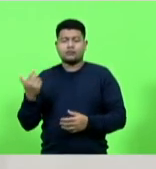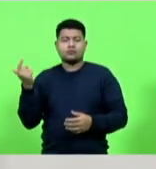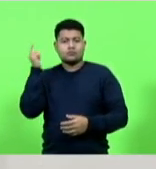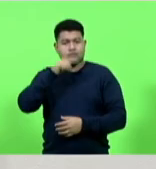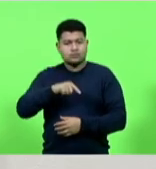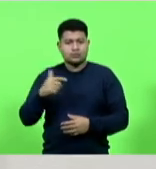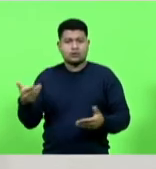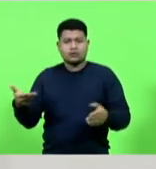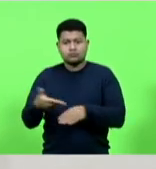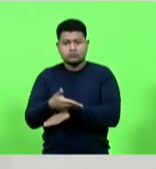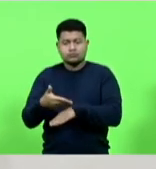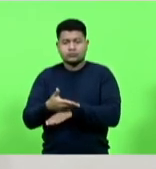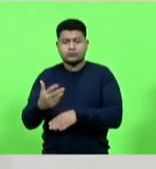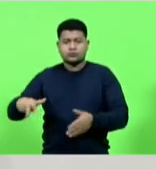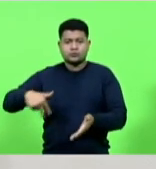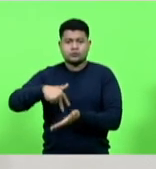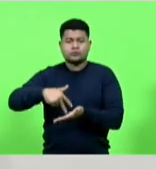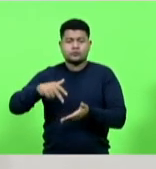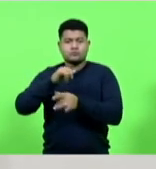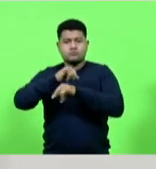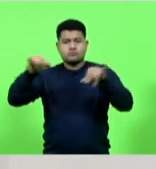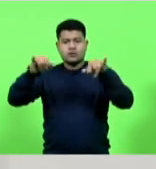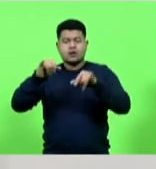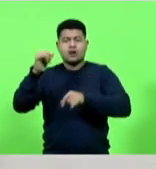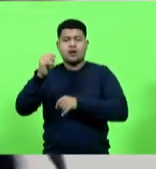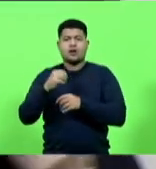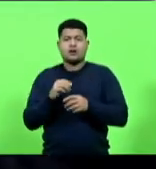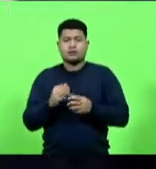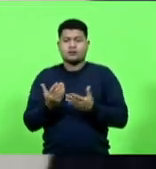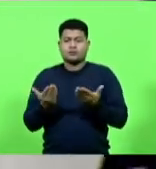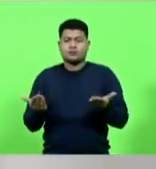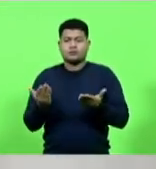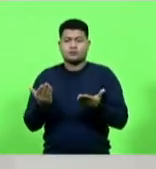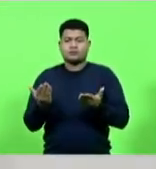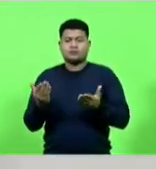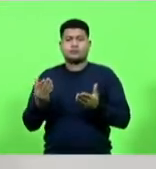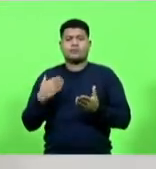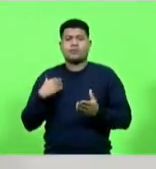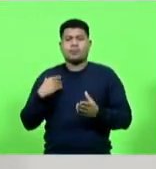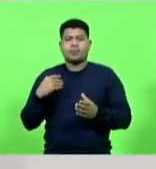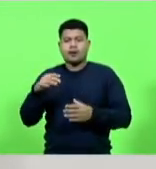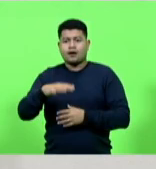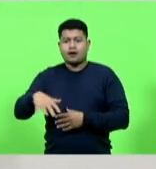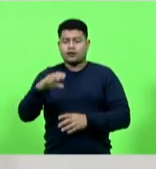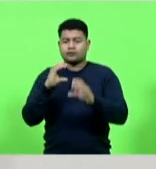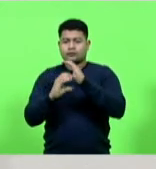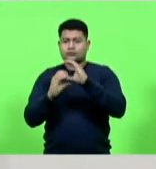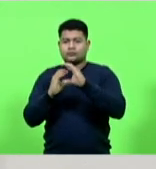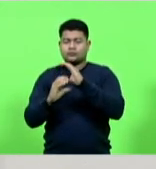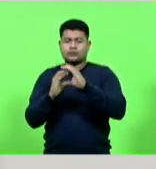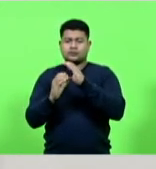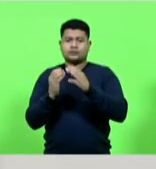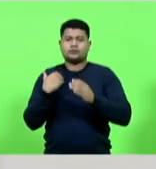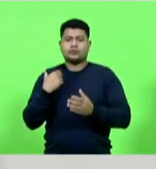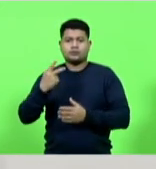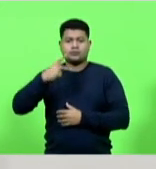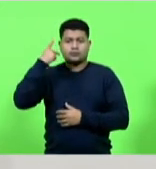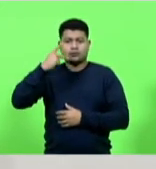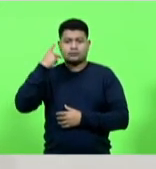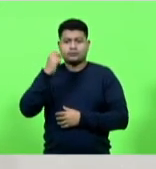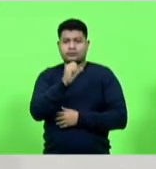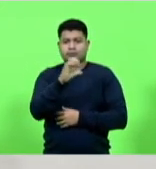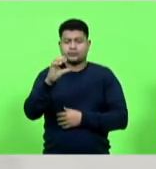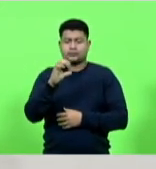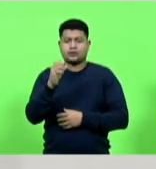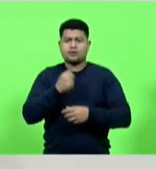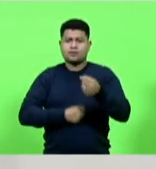para poder proferir a mensagem anual do segmento da comunicação ao parlamento catarinense pouco mais de um